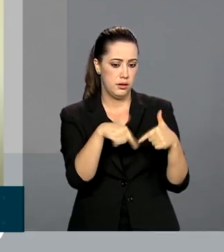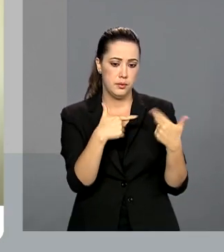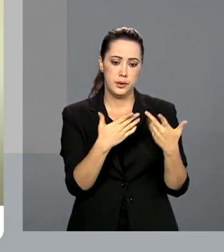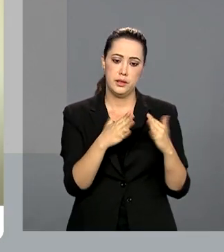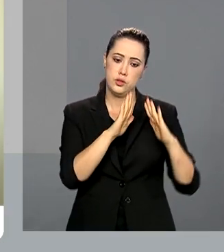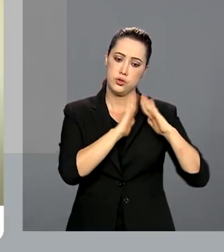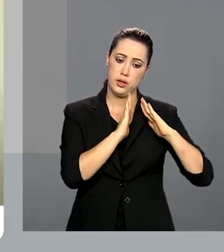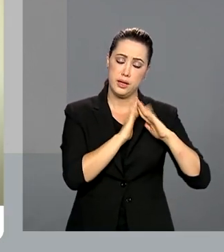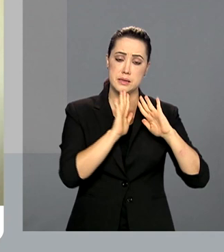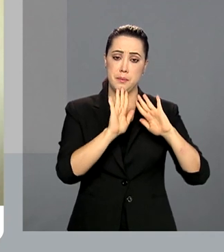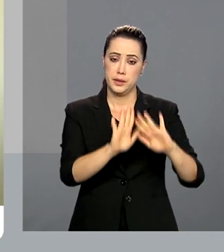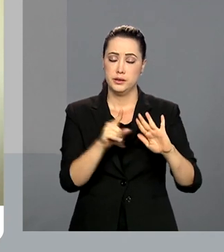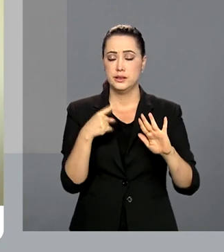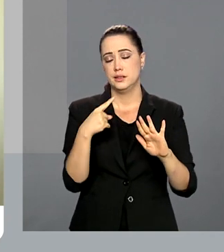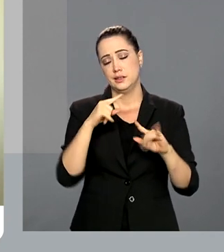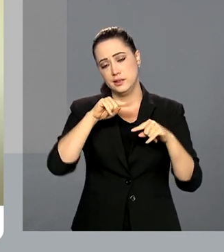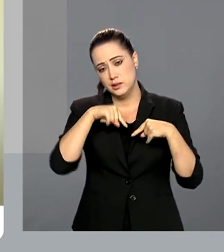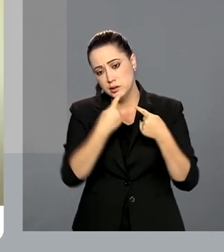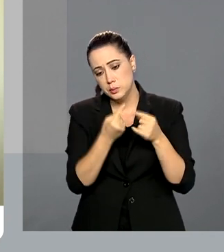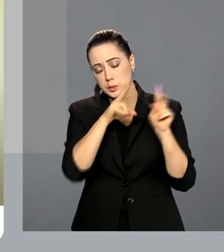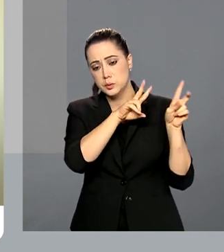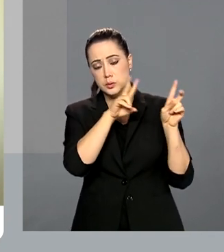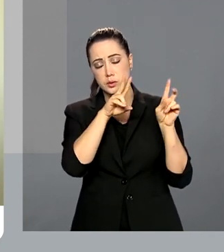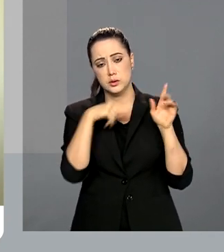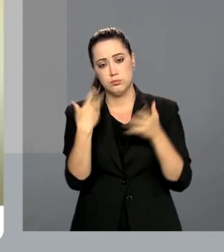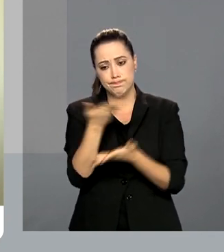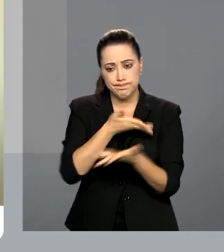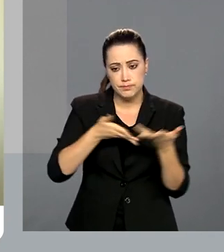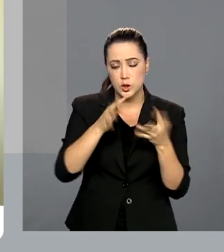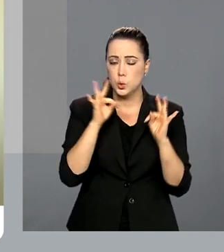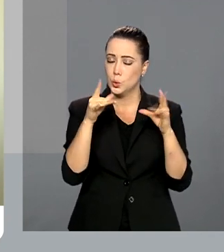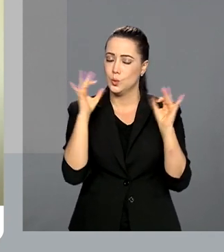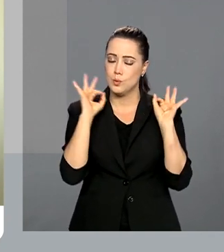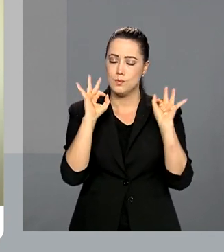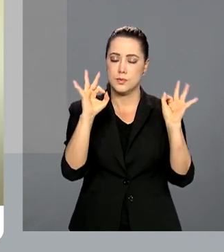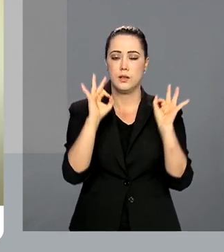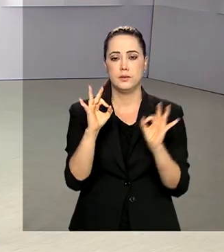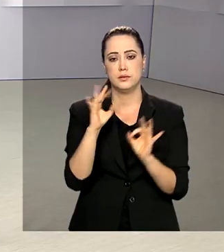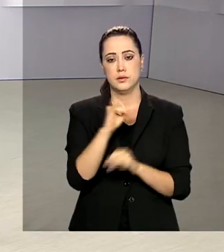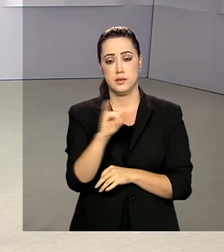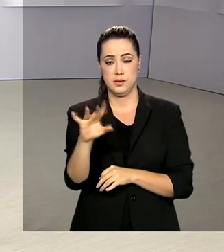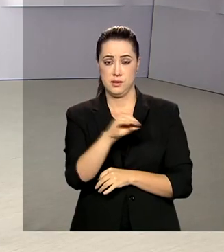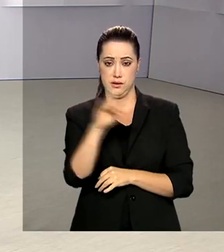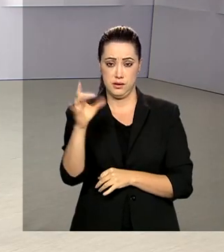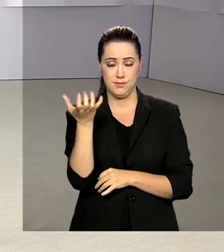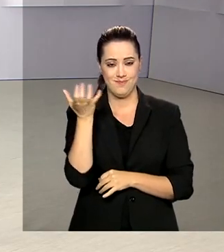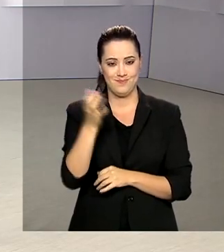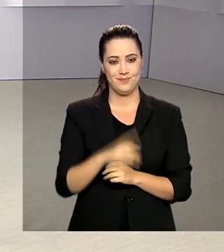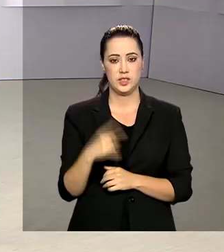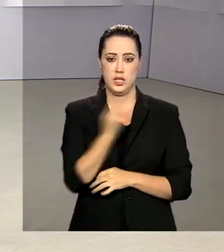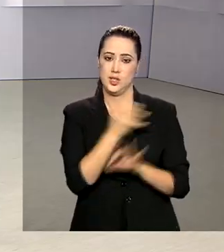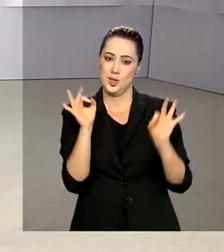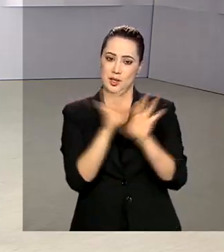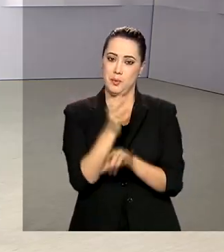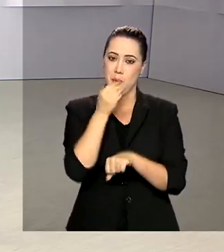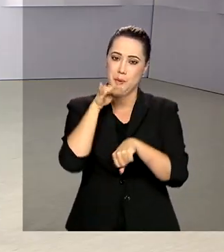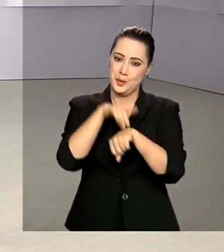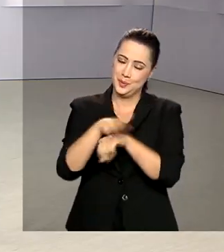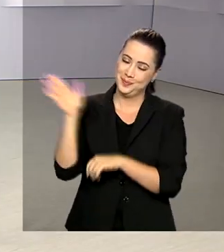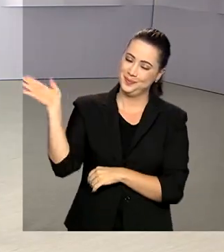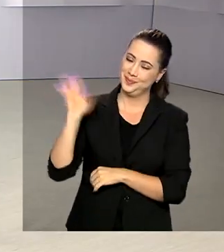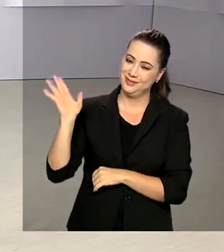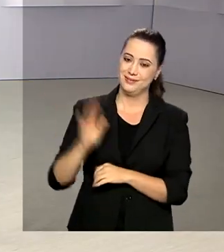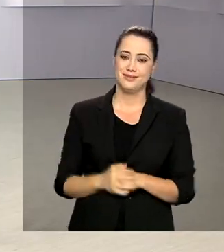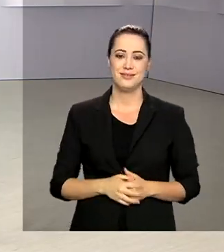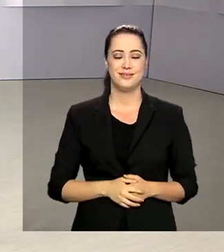isolamento. Mas, daí a gente vai tratar e tudo vai dar certo, se Deus quiser. A gente fica por aqui. Boa noite e